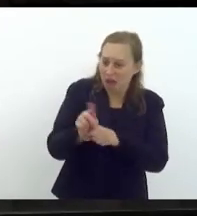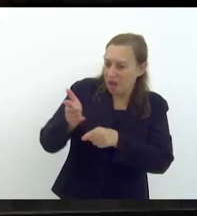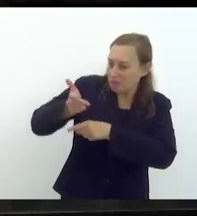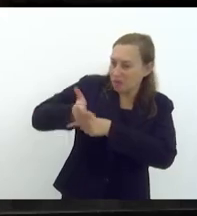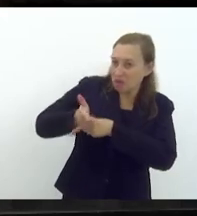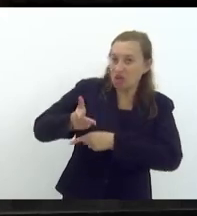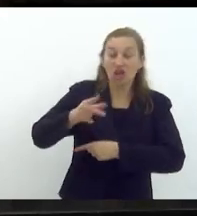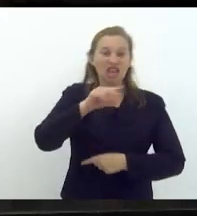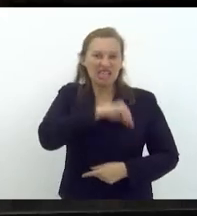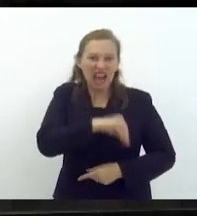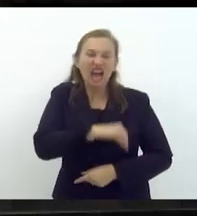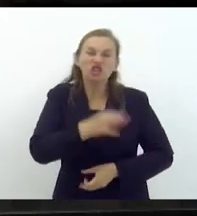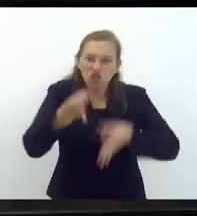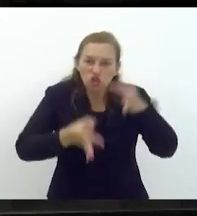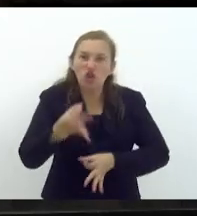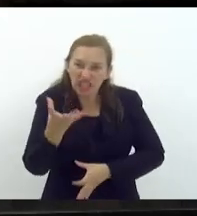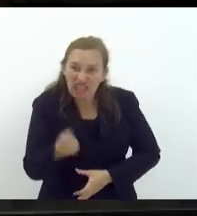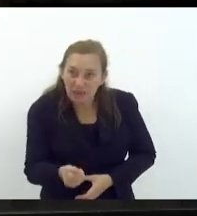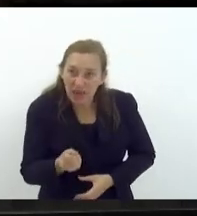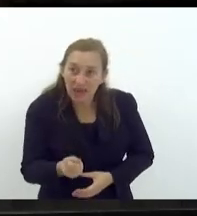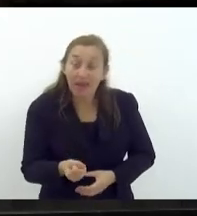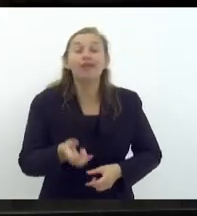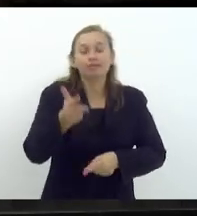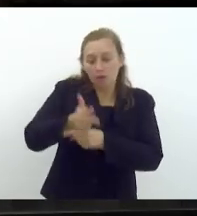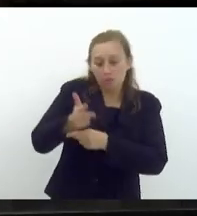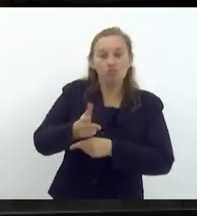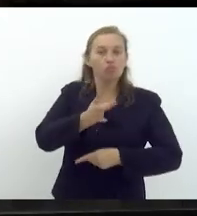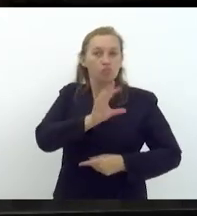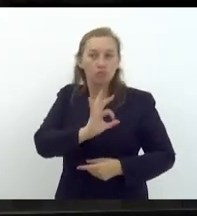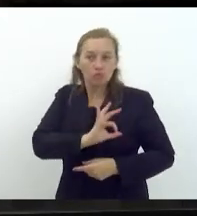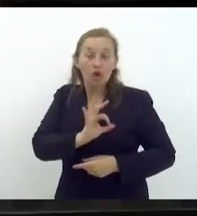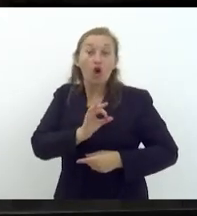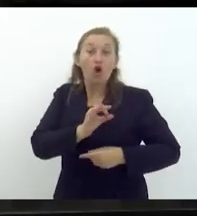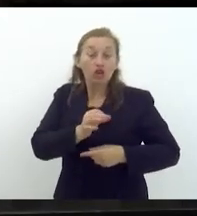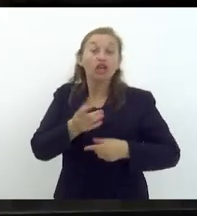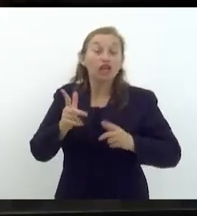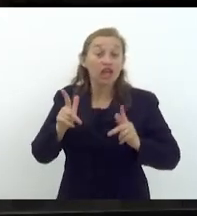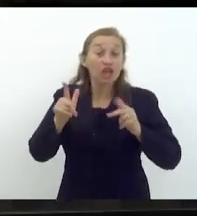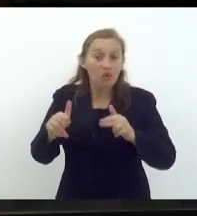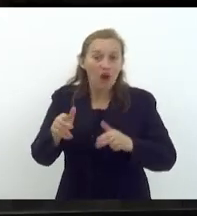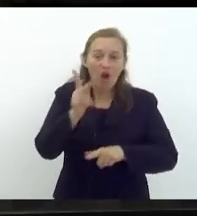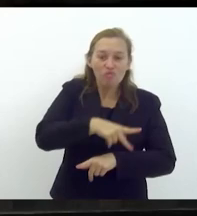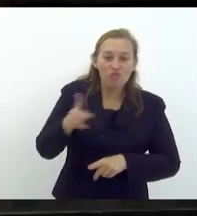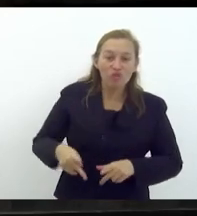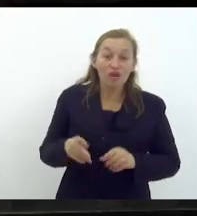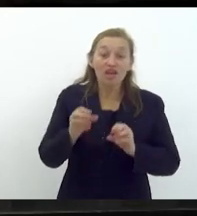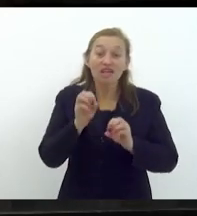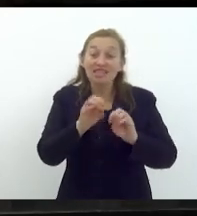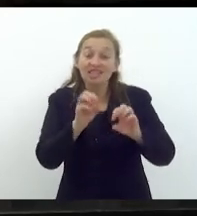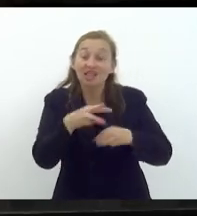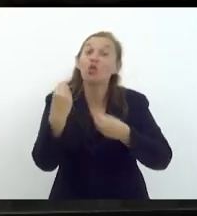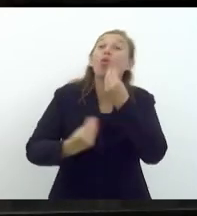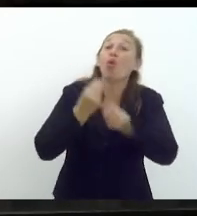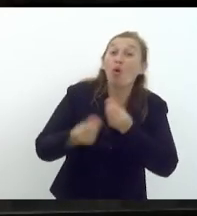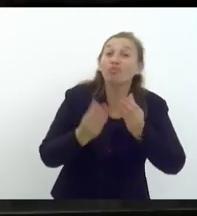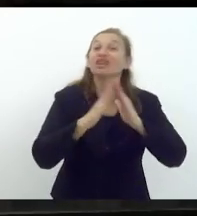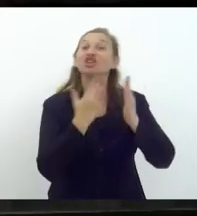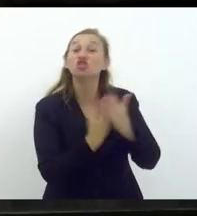receber um salário justo, que seja monitorado também a forma que está educando nossos filhos, que está ensinando nossos filhos na escola.